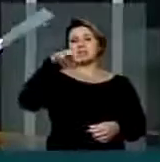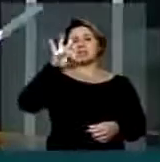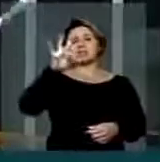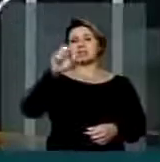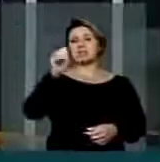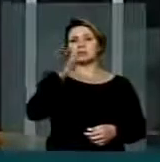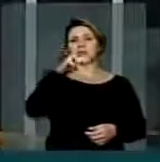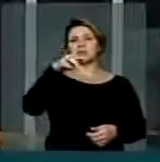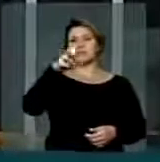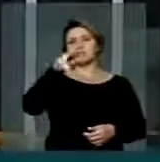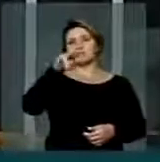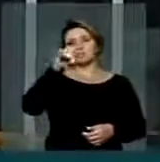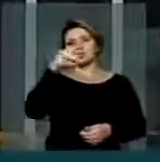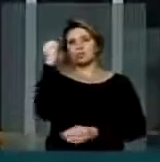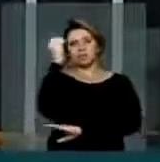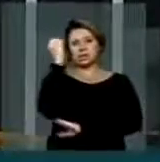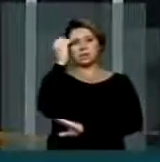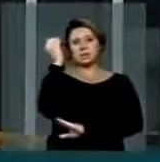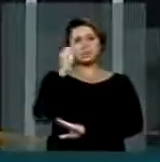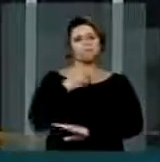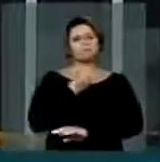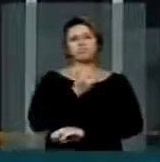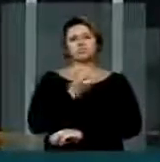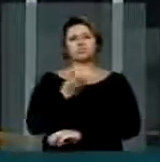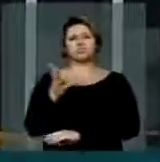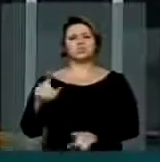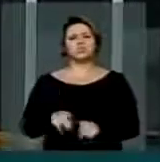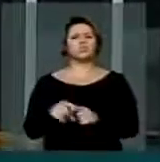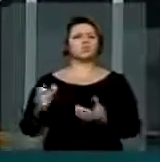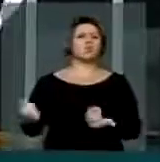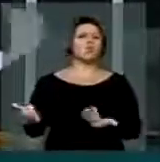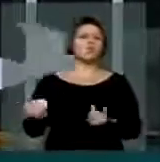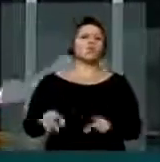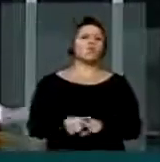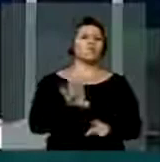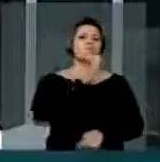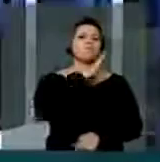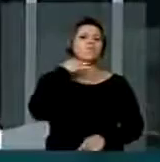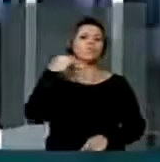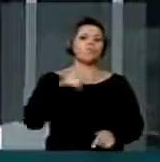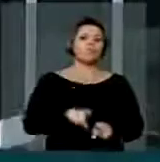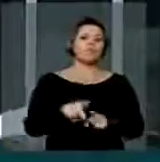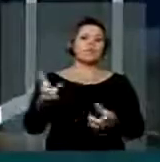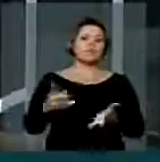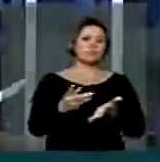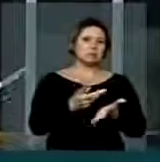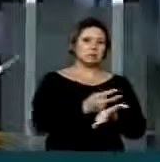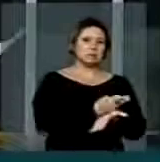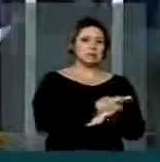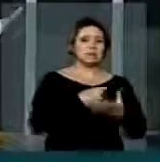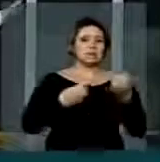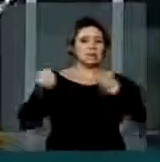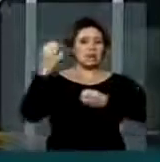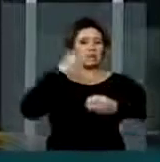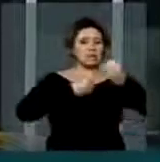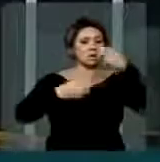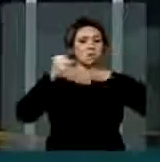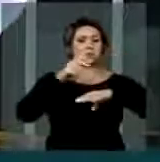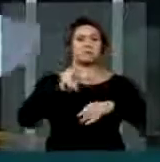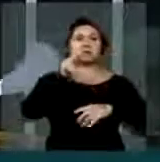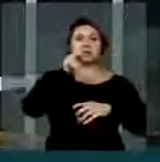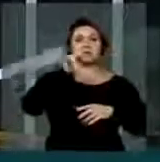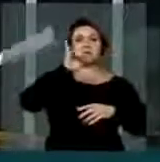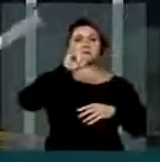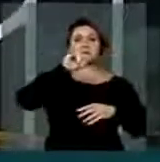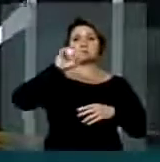dezenas de jovens, mais de 230 morreram após um acidente na Boate Kiss. E que